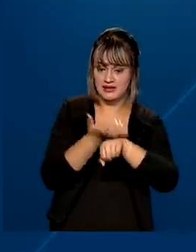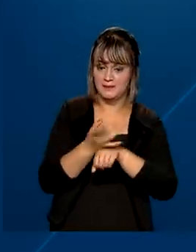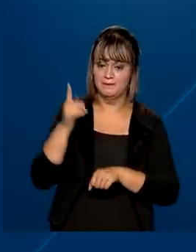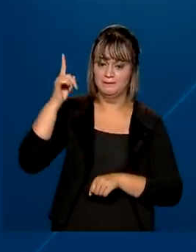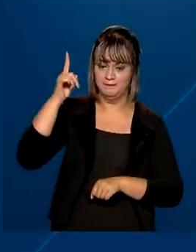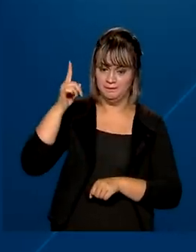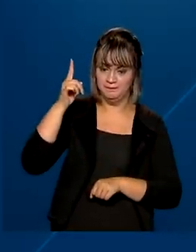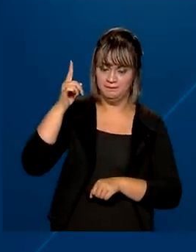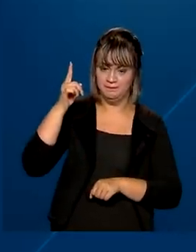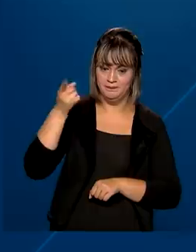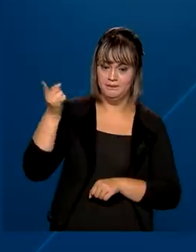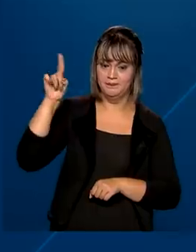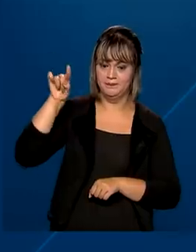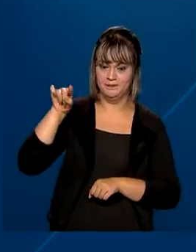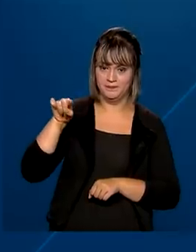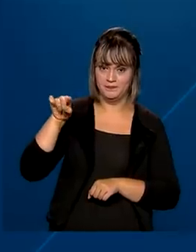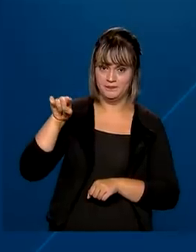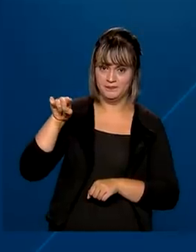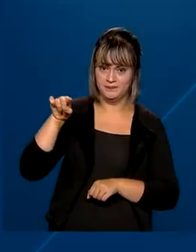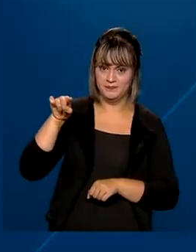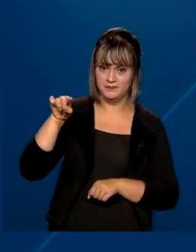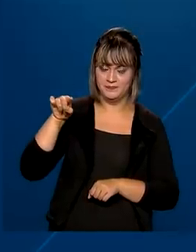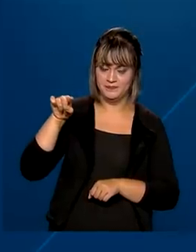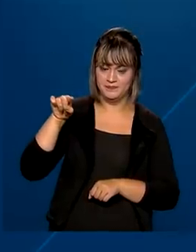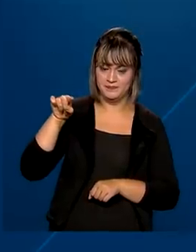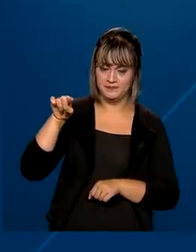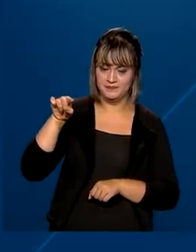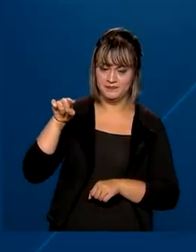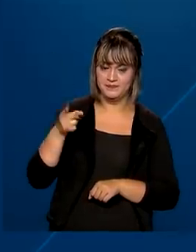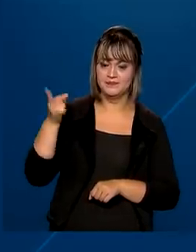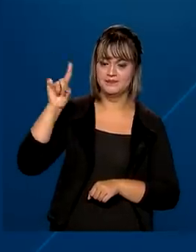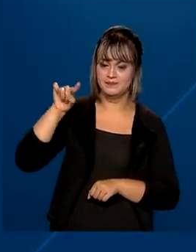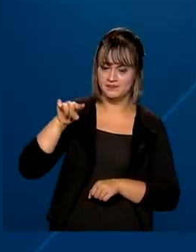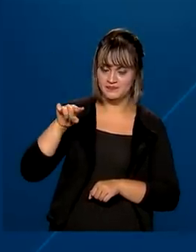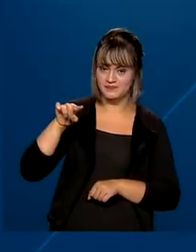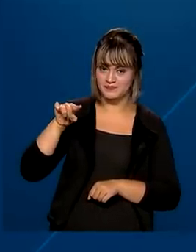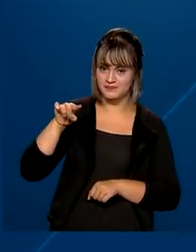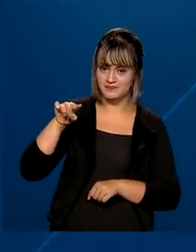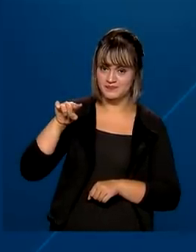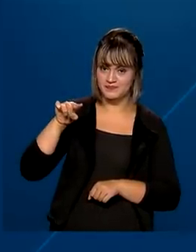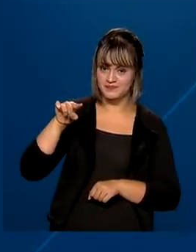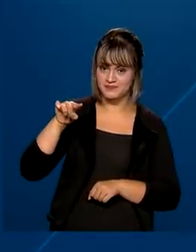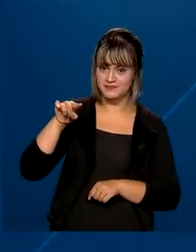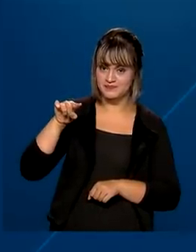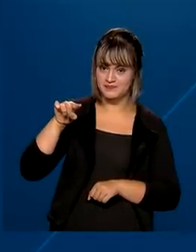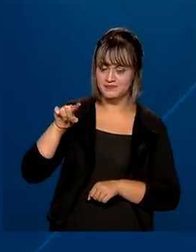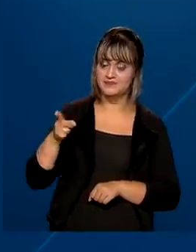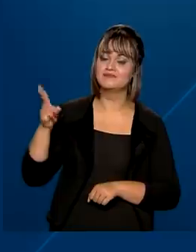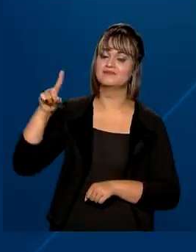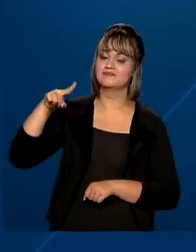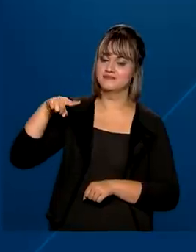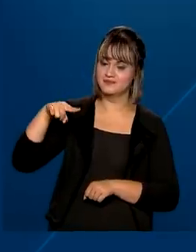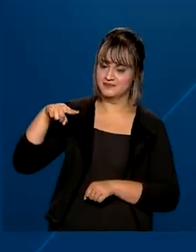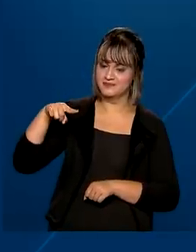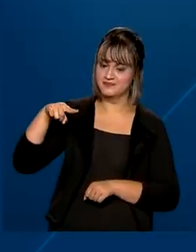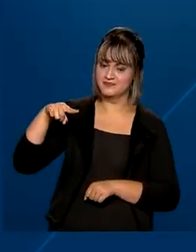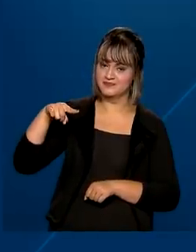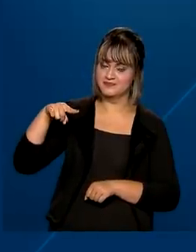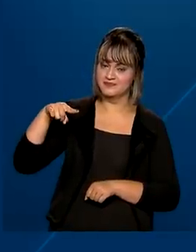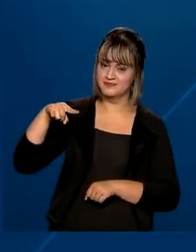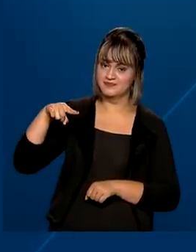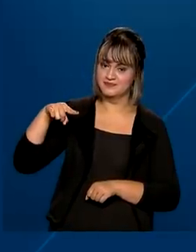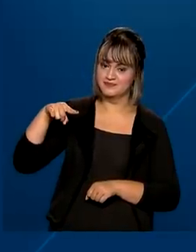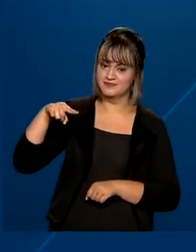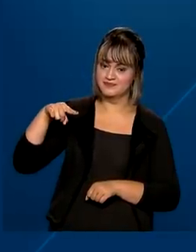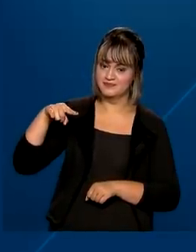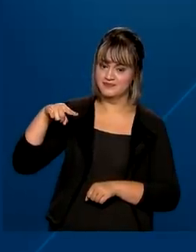tecnologias, linguagens e suas tecnologias, ciências humanas e sociais aplicadas, matemática e suas